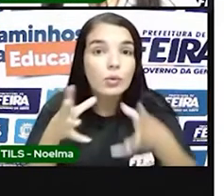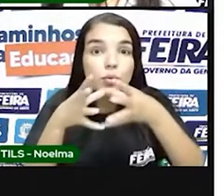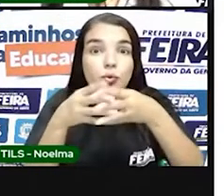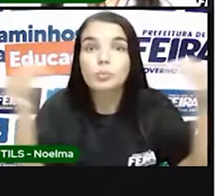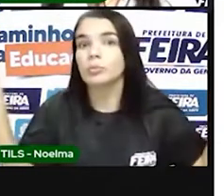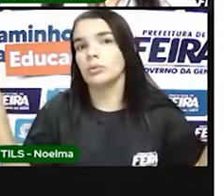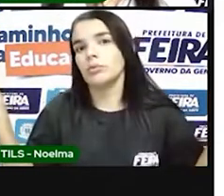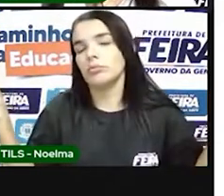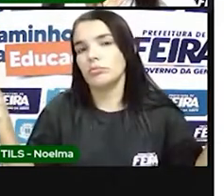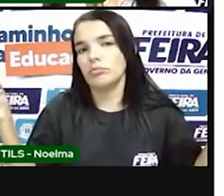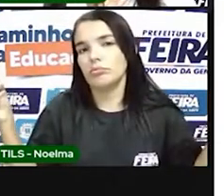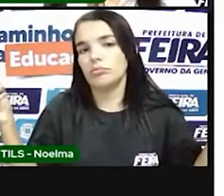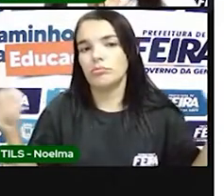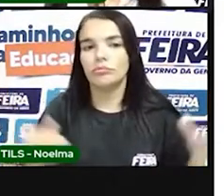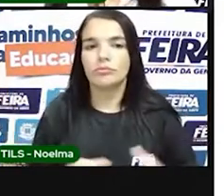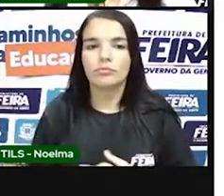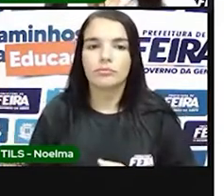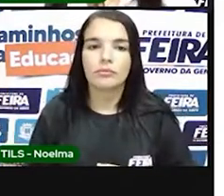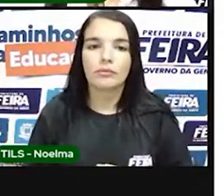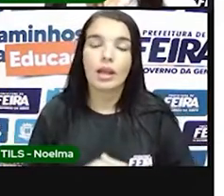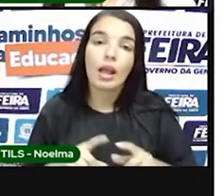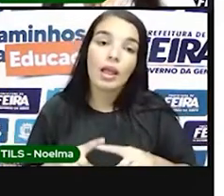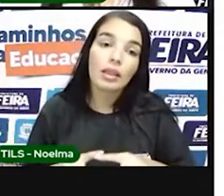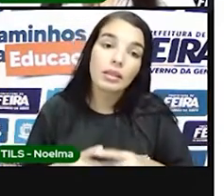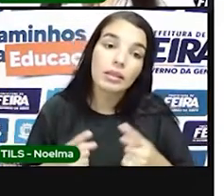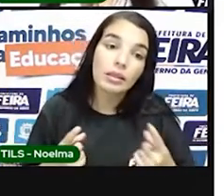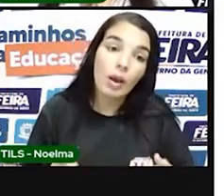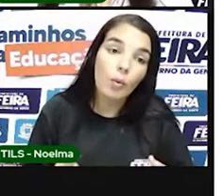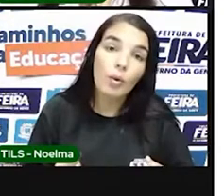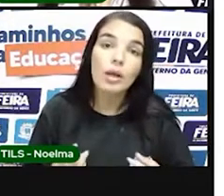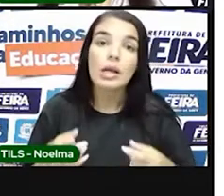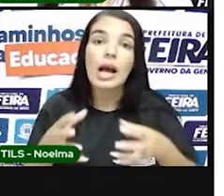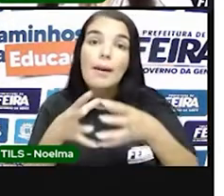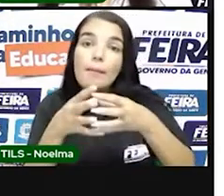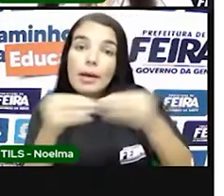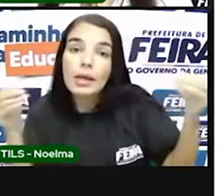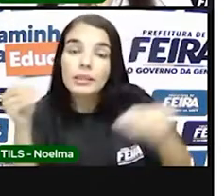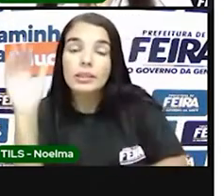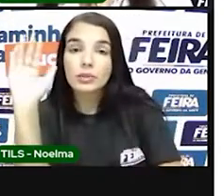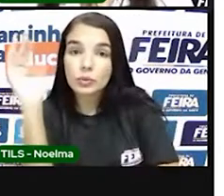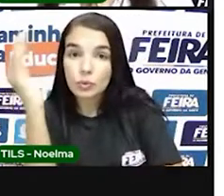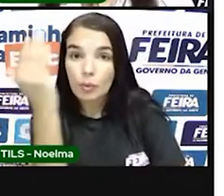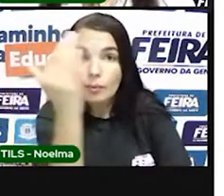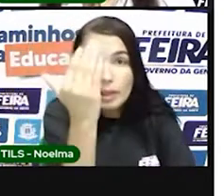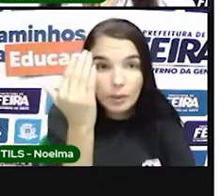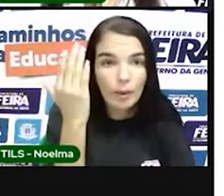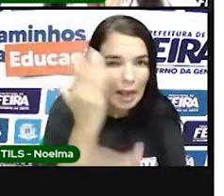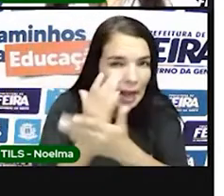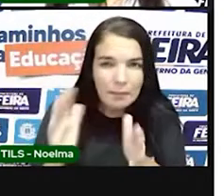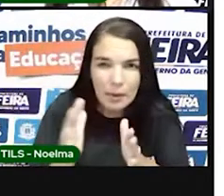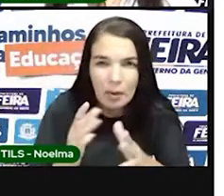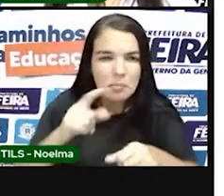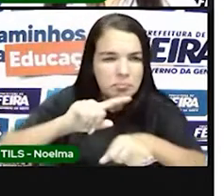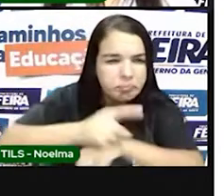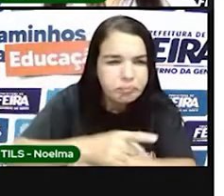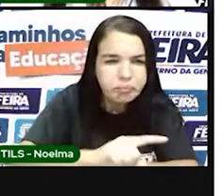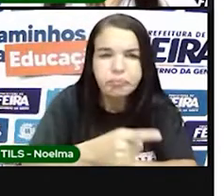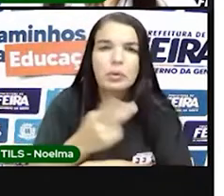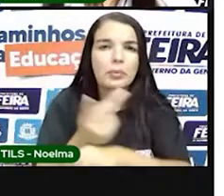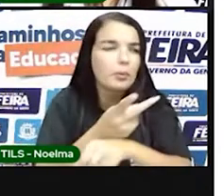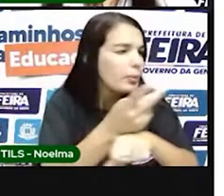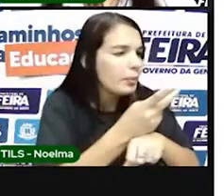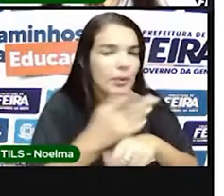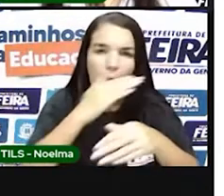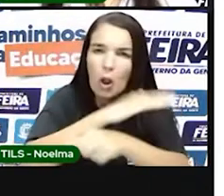E com a extinção da madeira, eles tinham que buscar outras formas de utilizar a terra brasileira